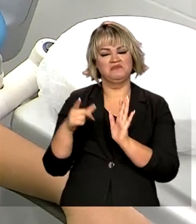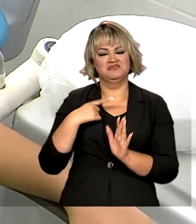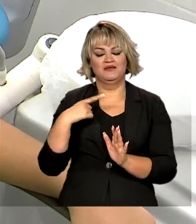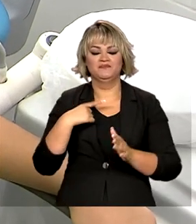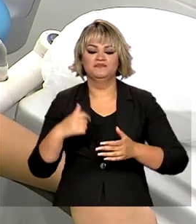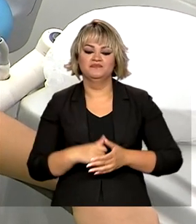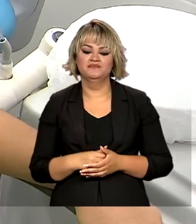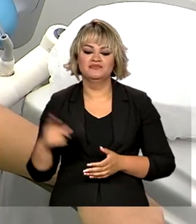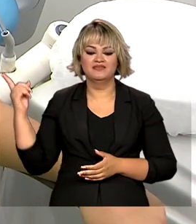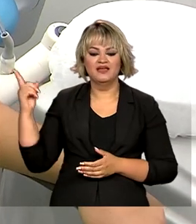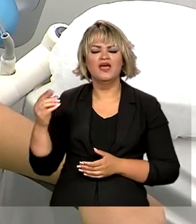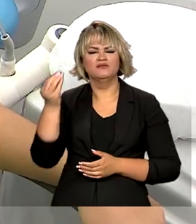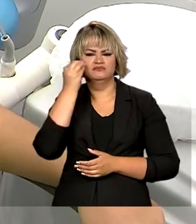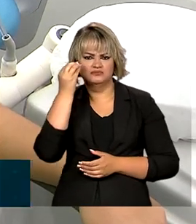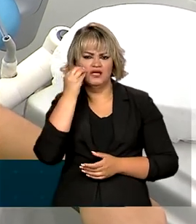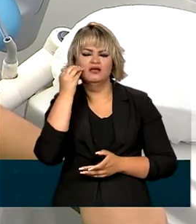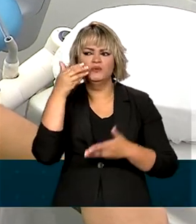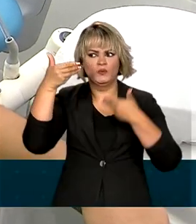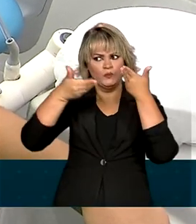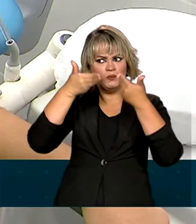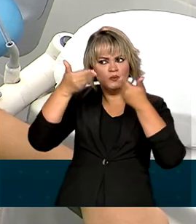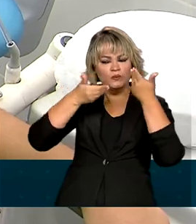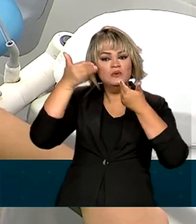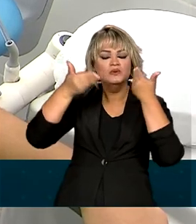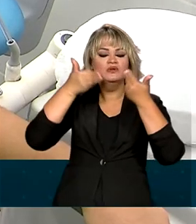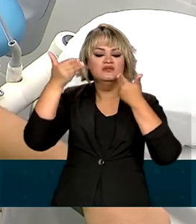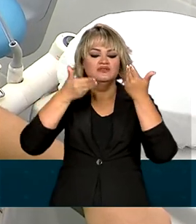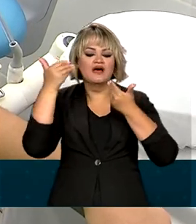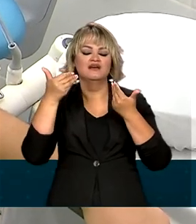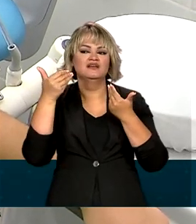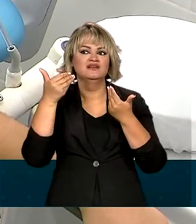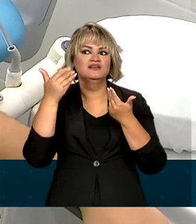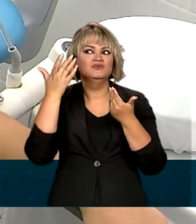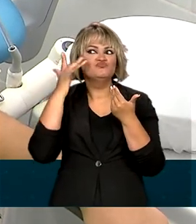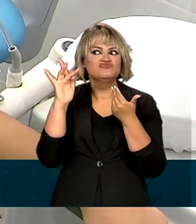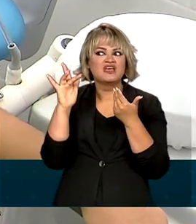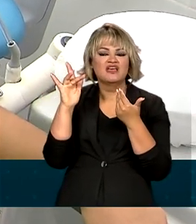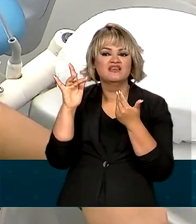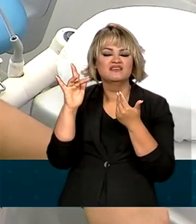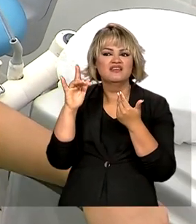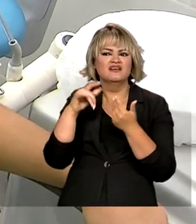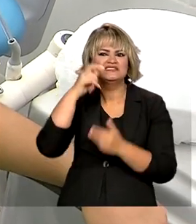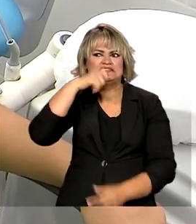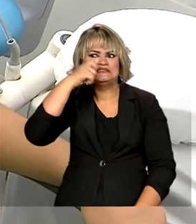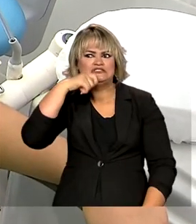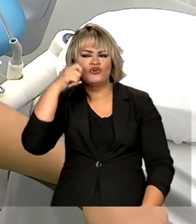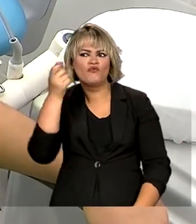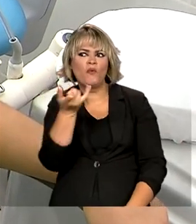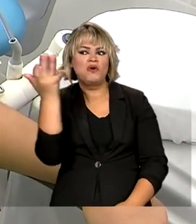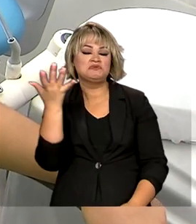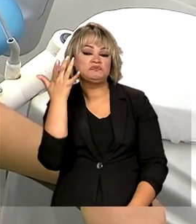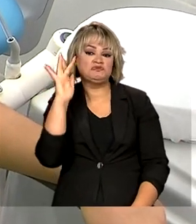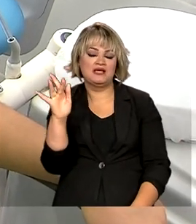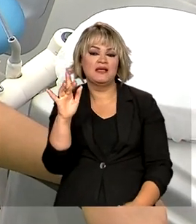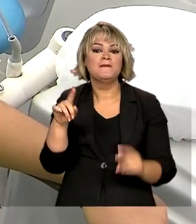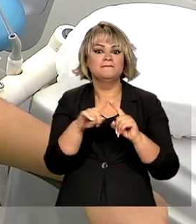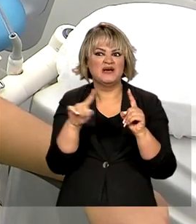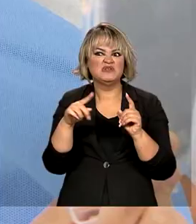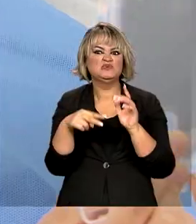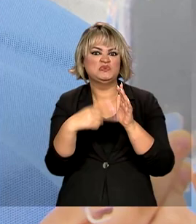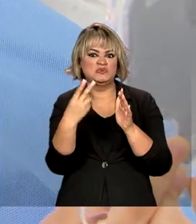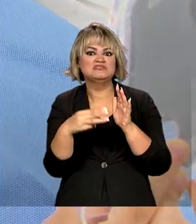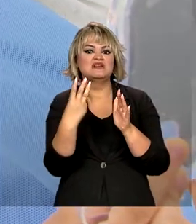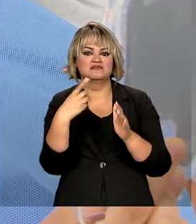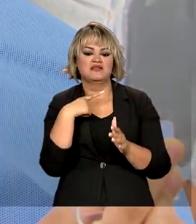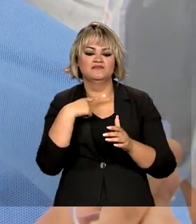Eu tento cuidar muito bastante do meu dente e eu não sei direito quantas vezes eu escovo o meu dente, mas pelo menos dois ou três.